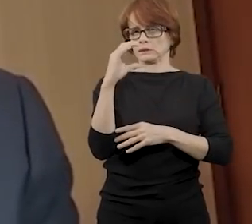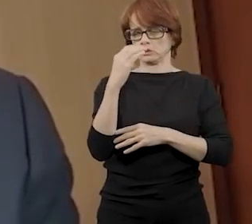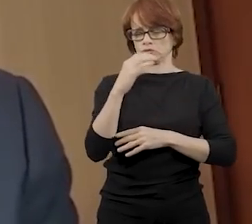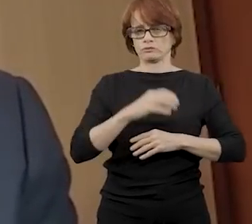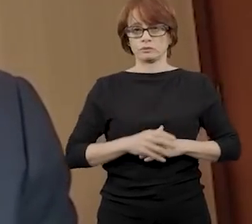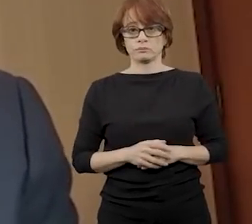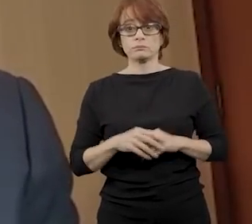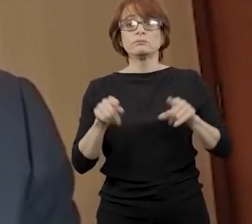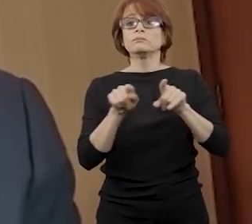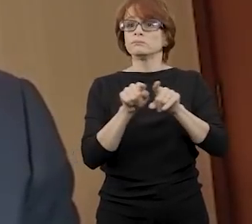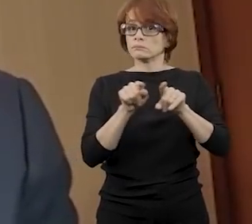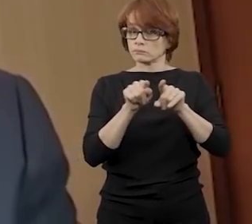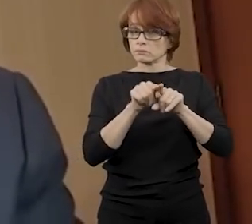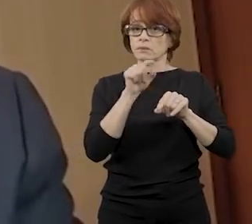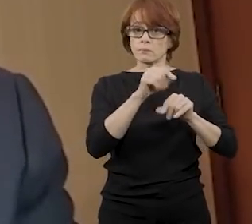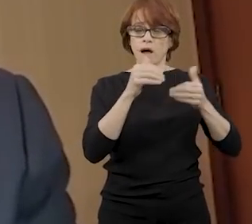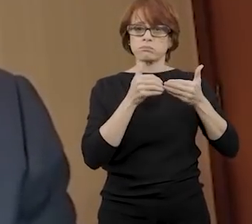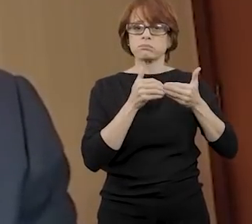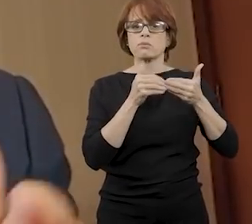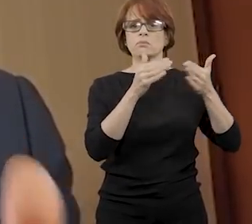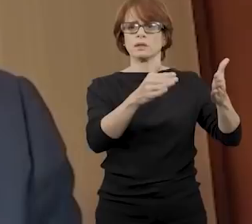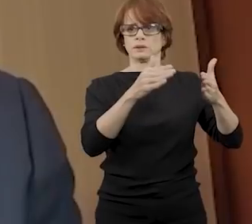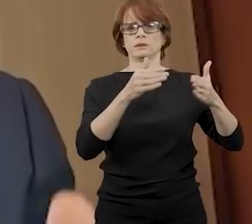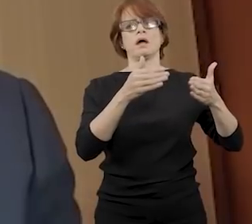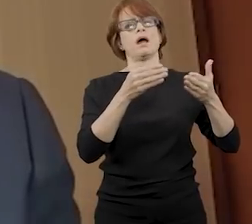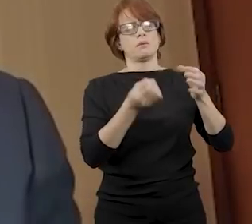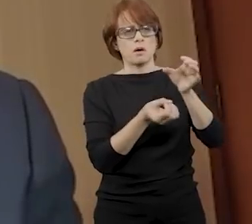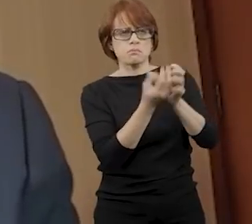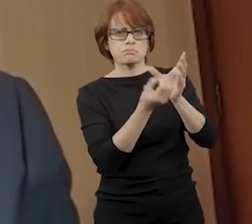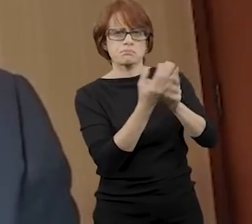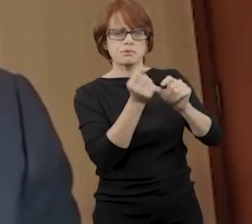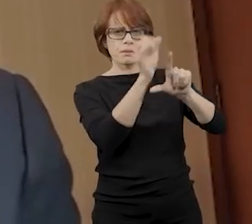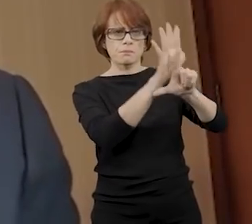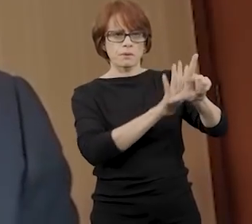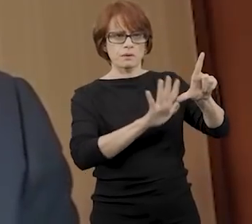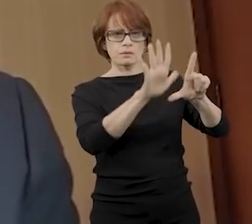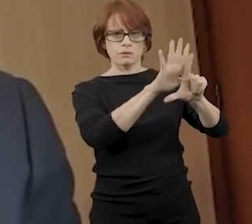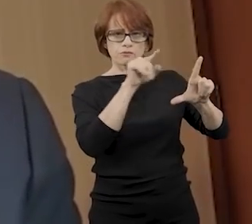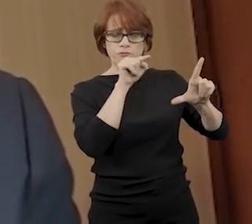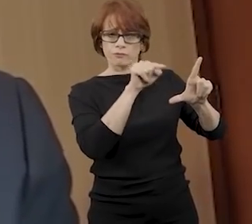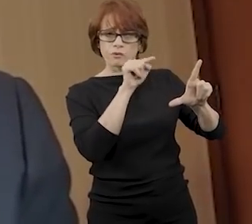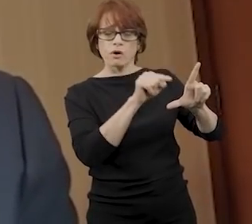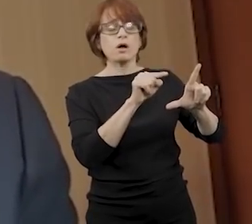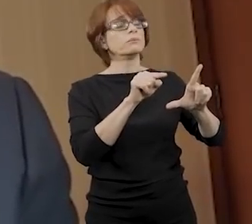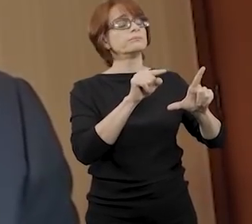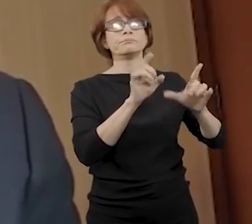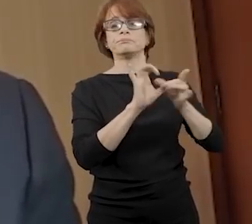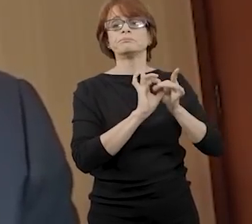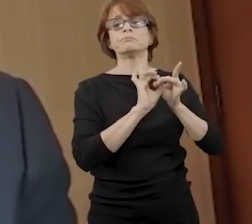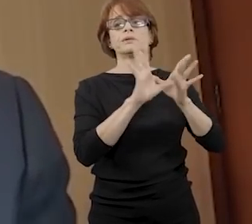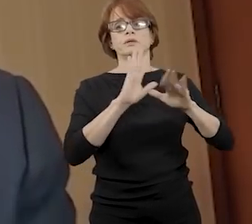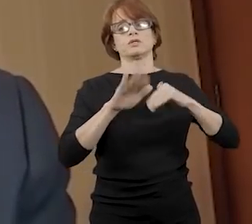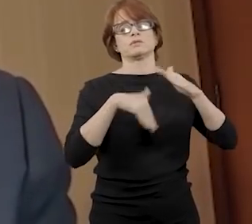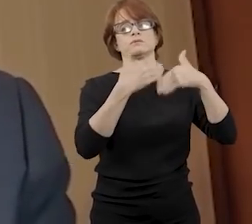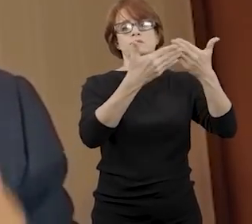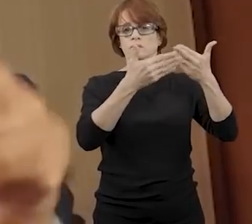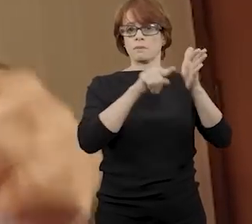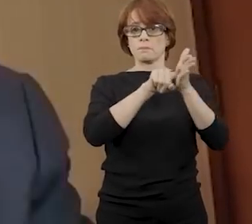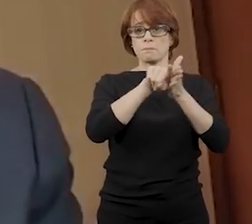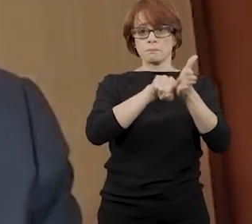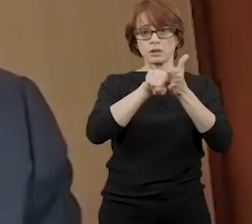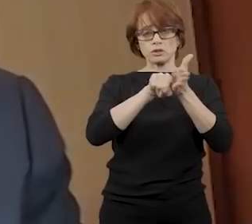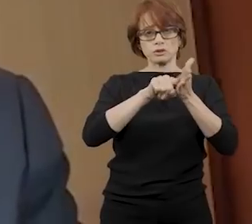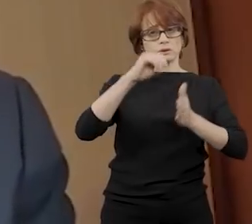elaboração, implementação e implantação da plataforma original permitiu o desenvolvimento de pesquisa e de tecnologia